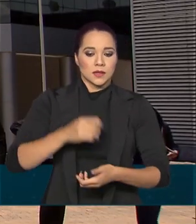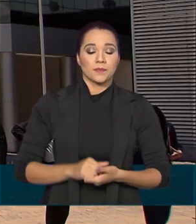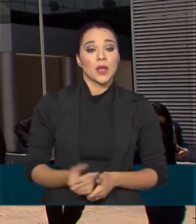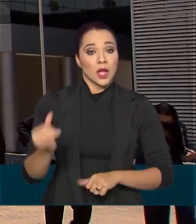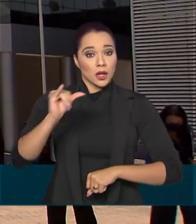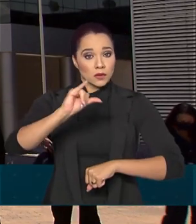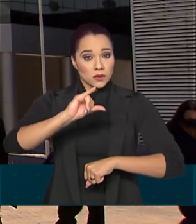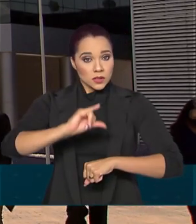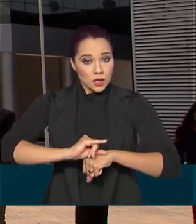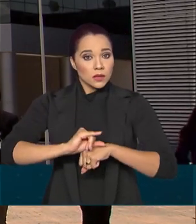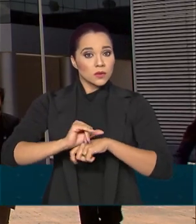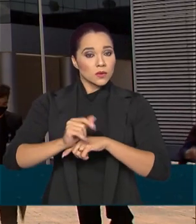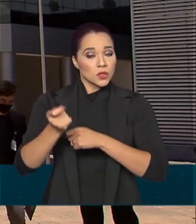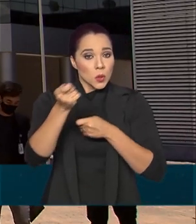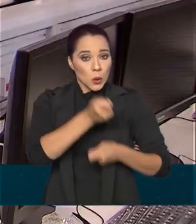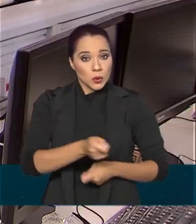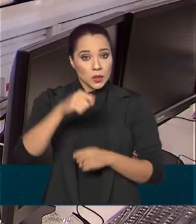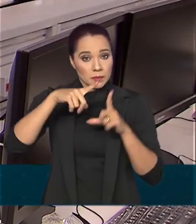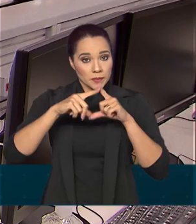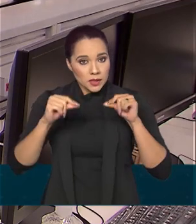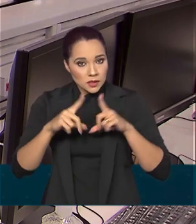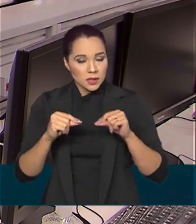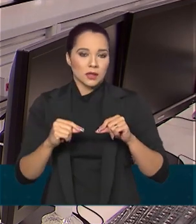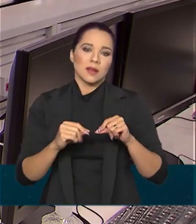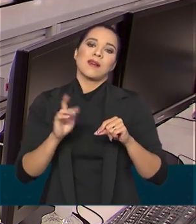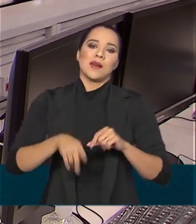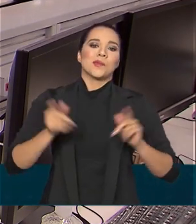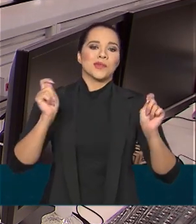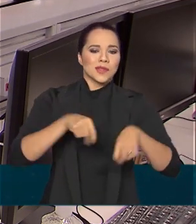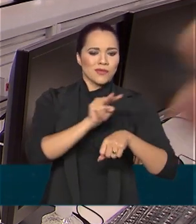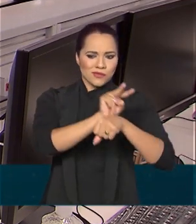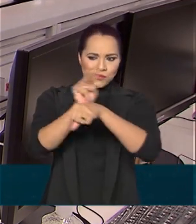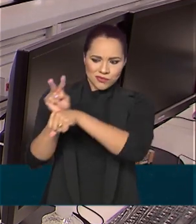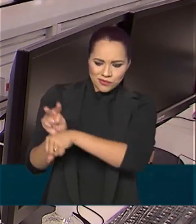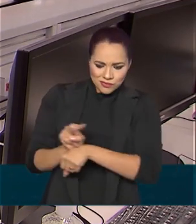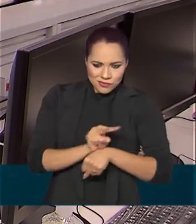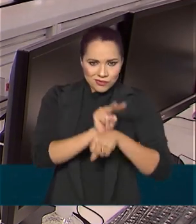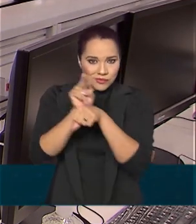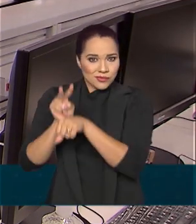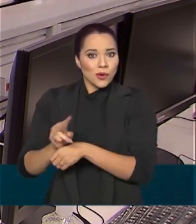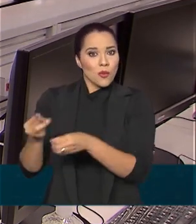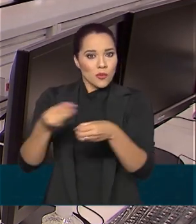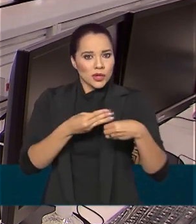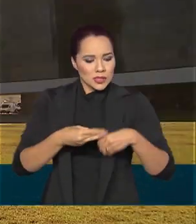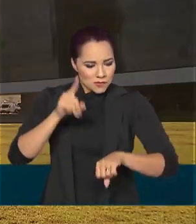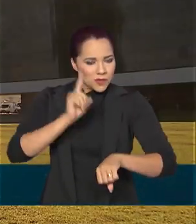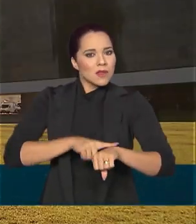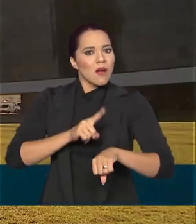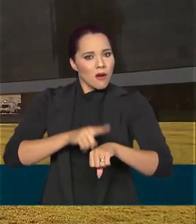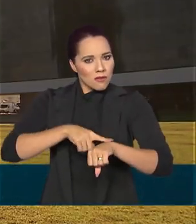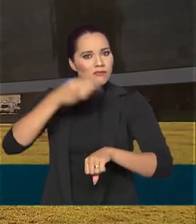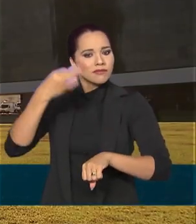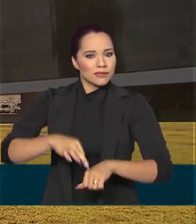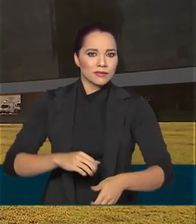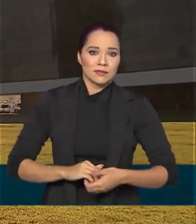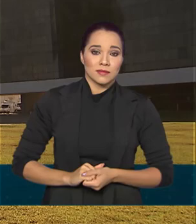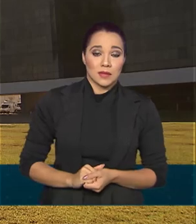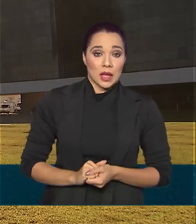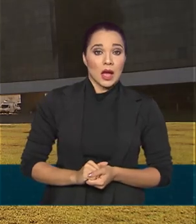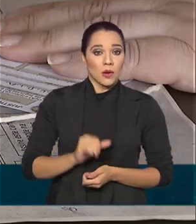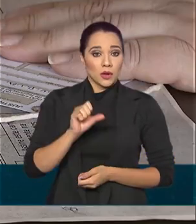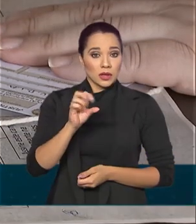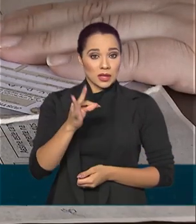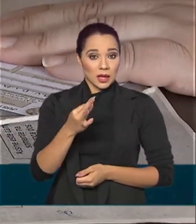de Comando e Controle em Brasília, vai ser possível monitorar os municípios em tempo real. De acordo com o